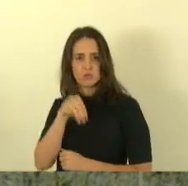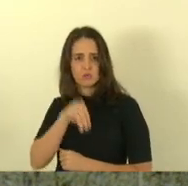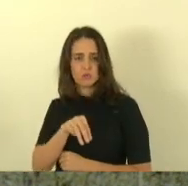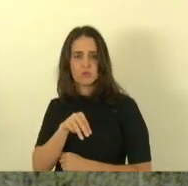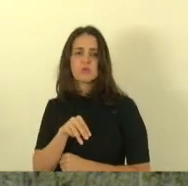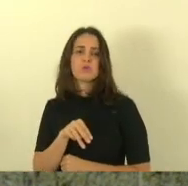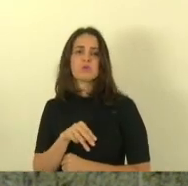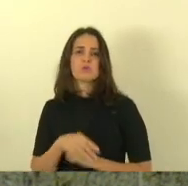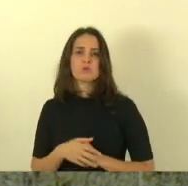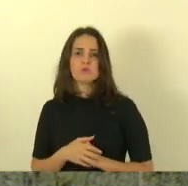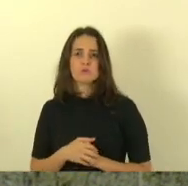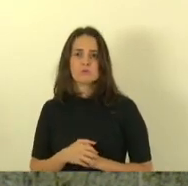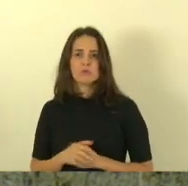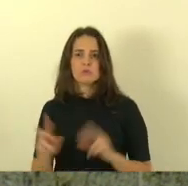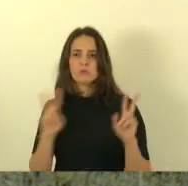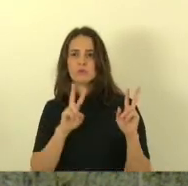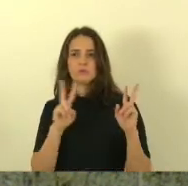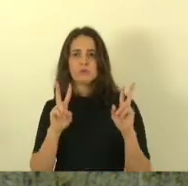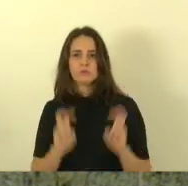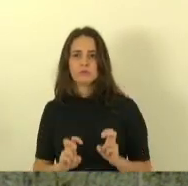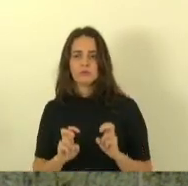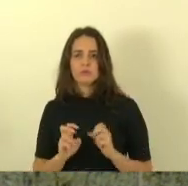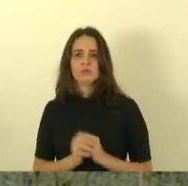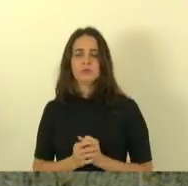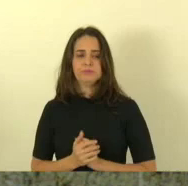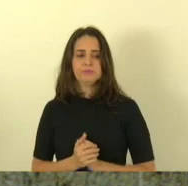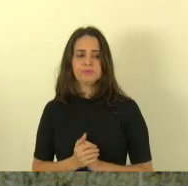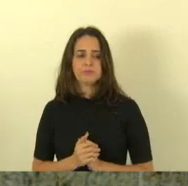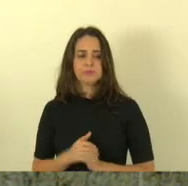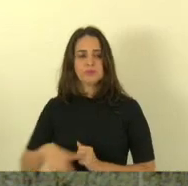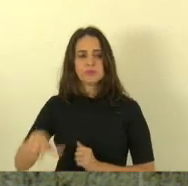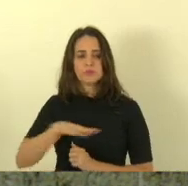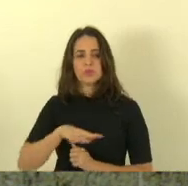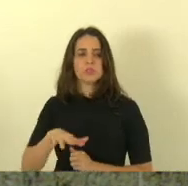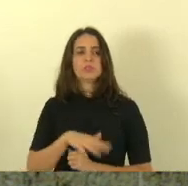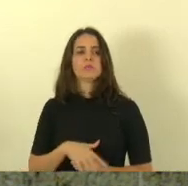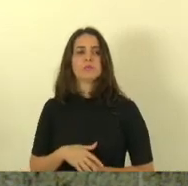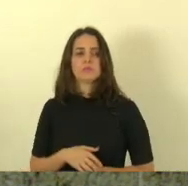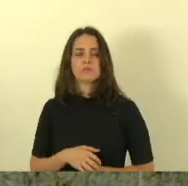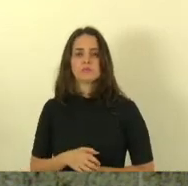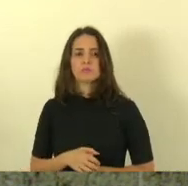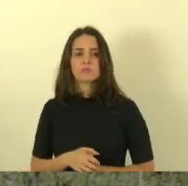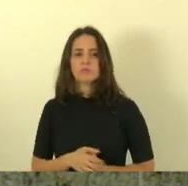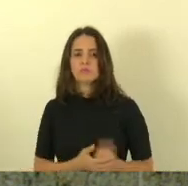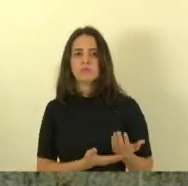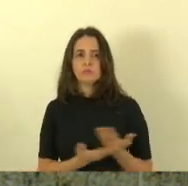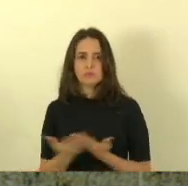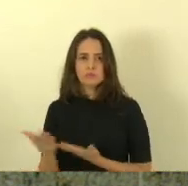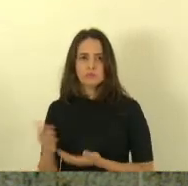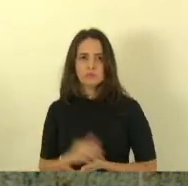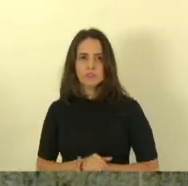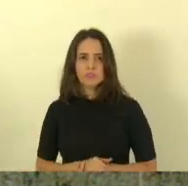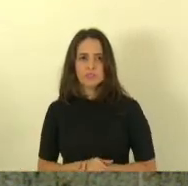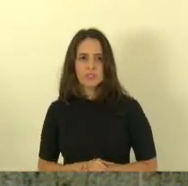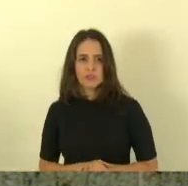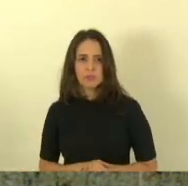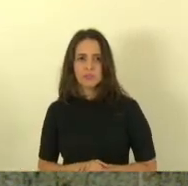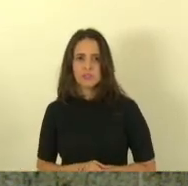sobre essa questão cacique Toninho a palavra está com você